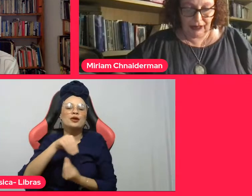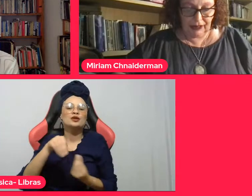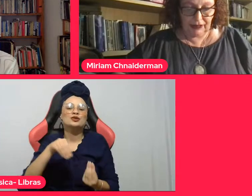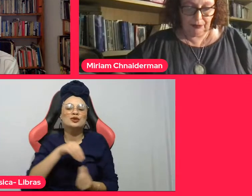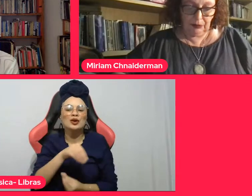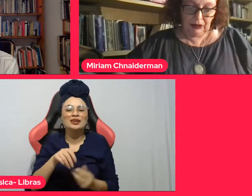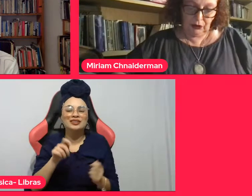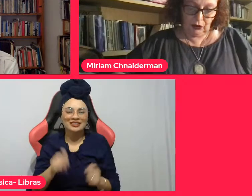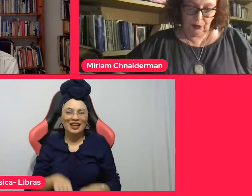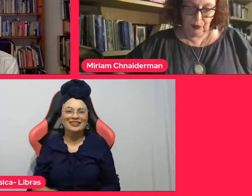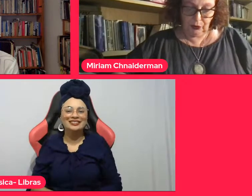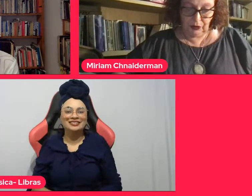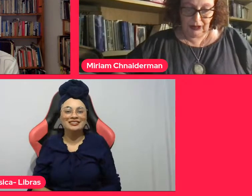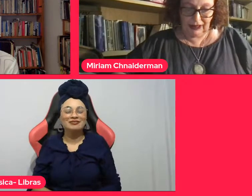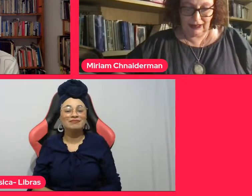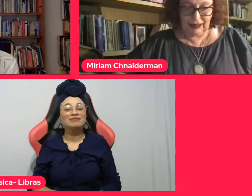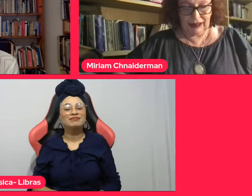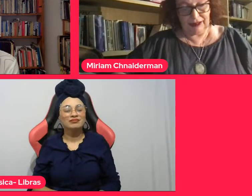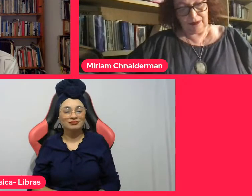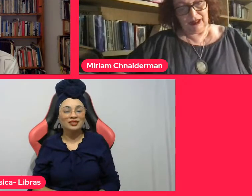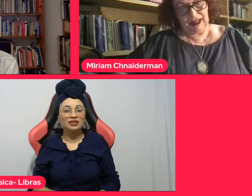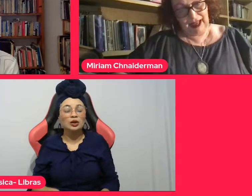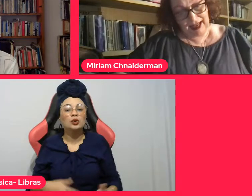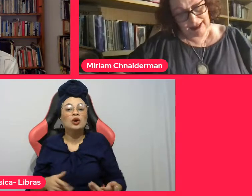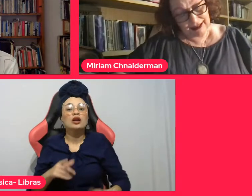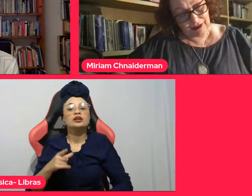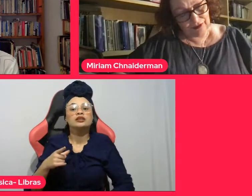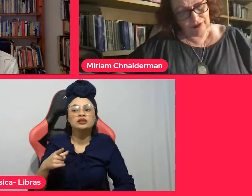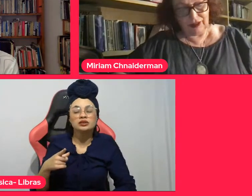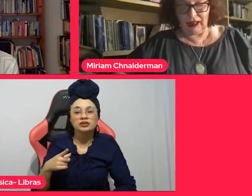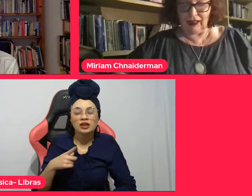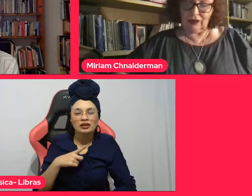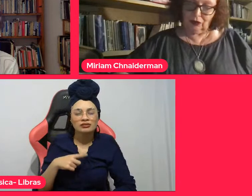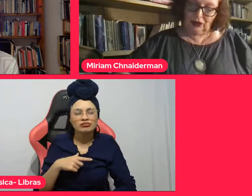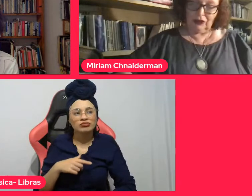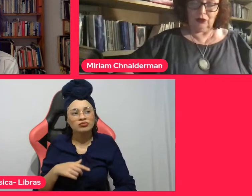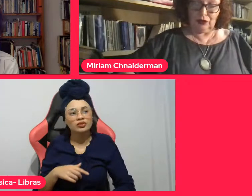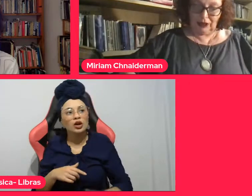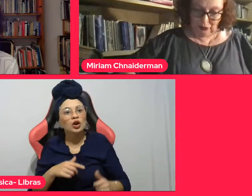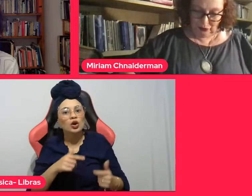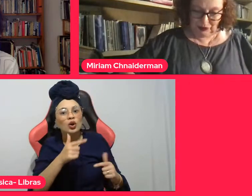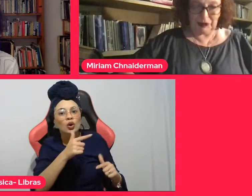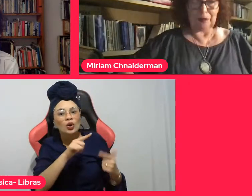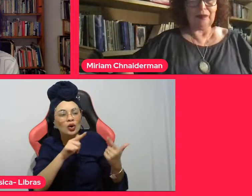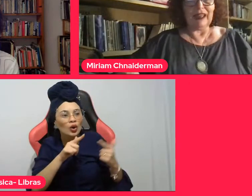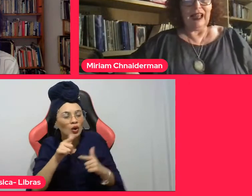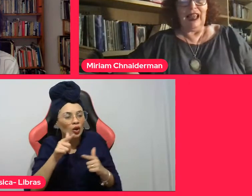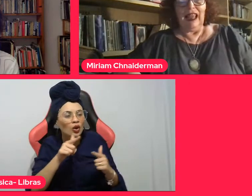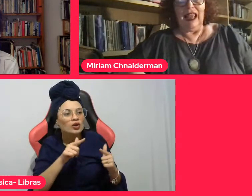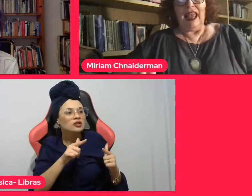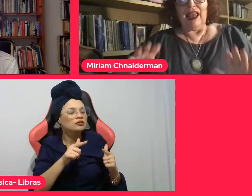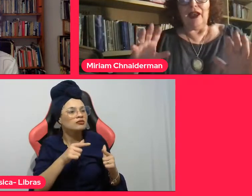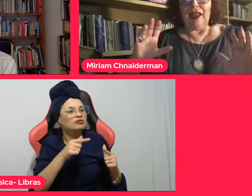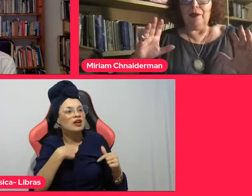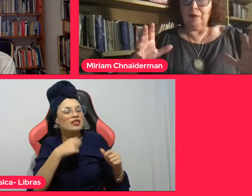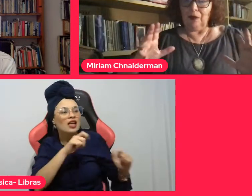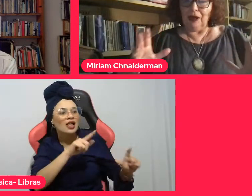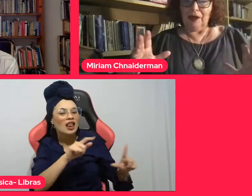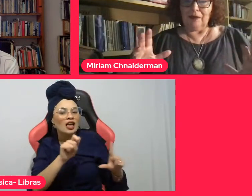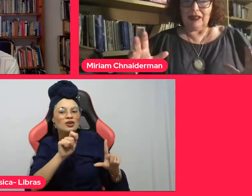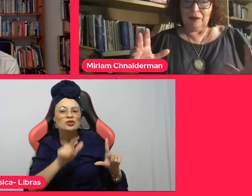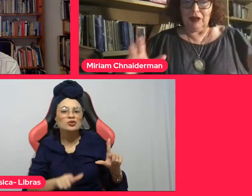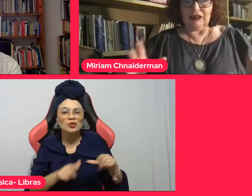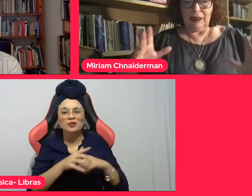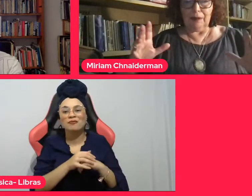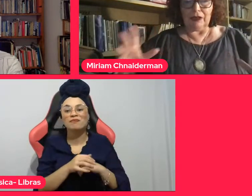ou três mansões portuguesas que restam têm azulejos azuis. É um